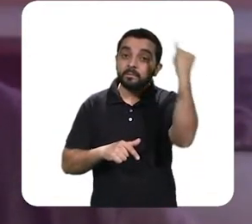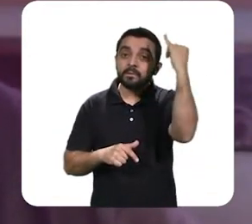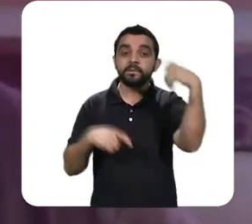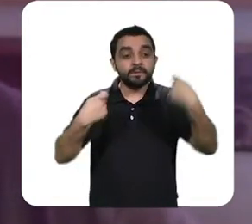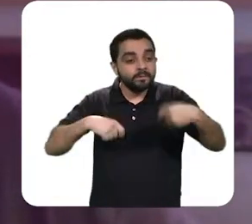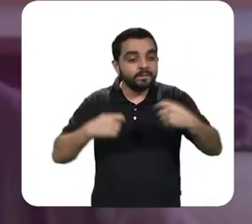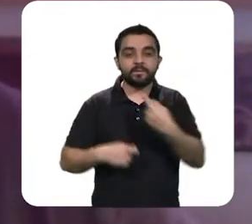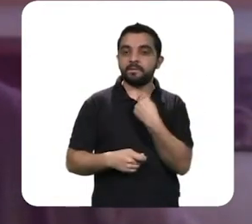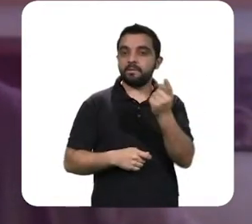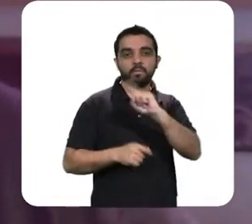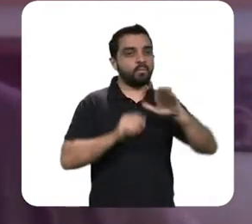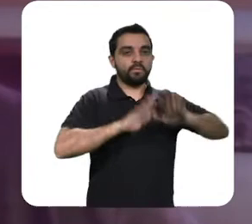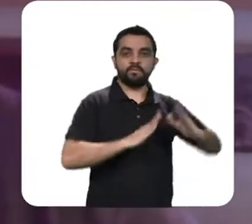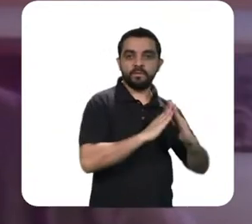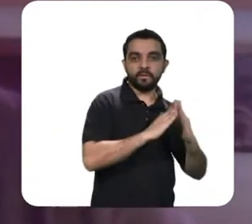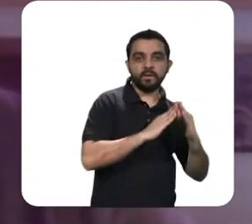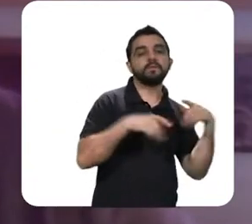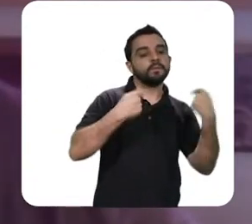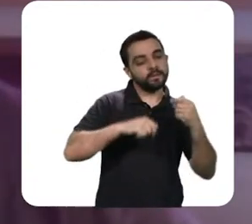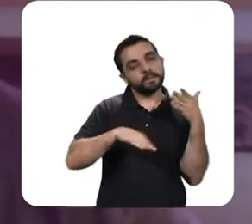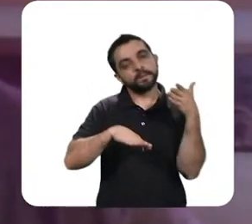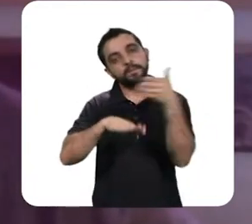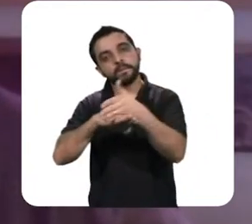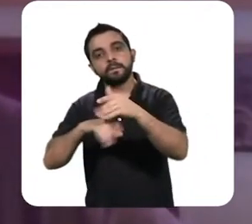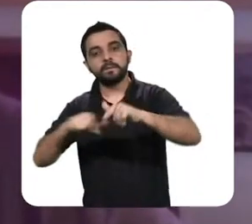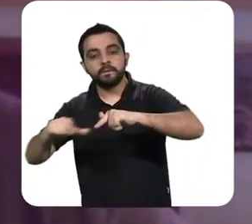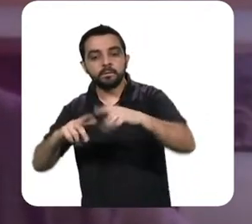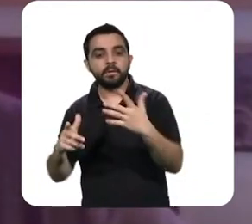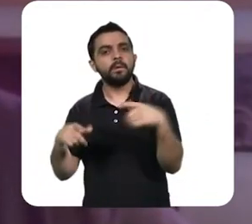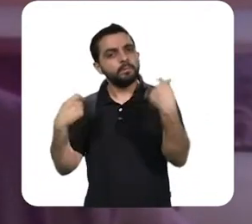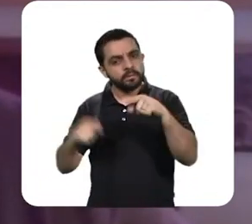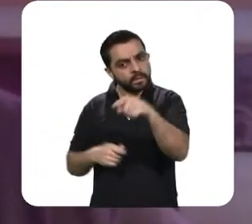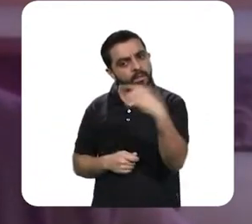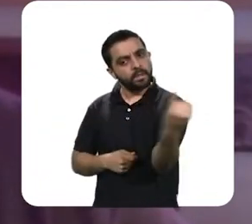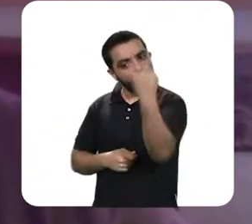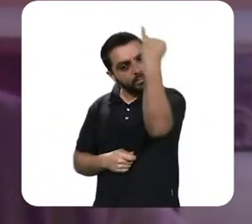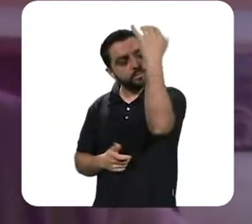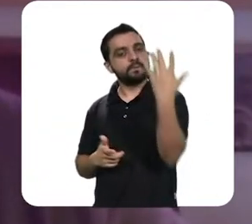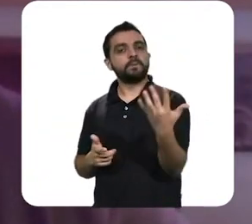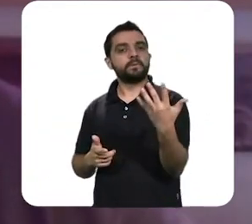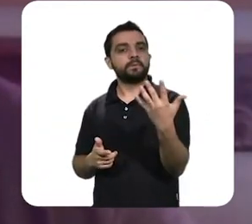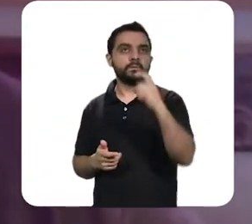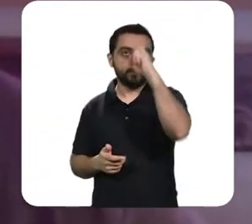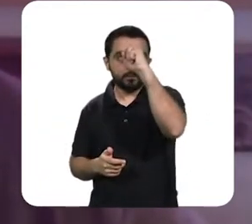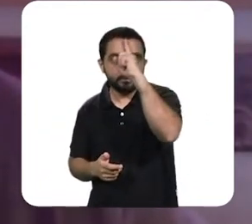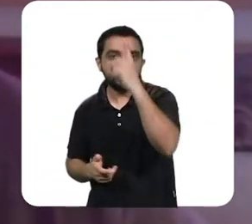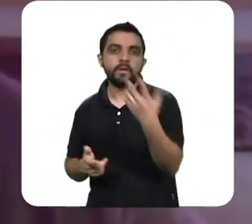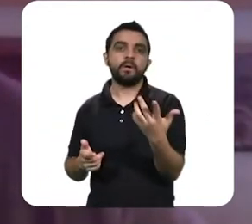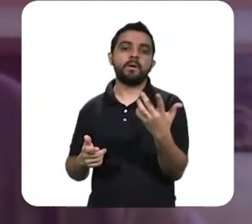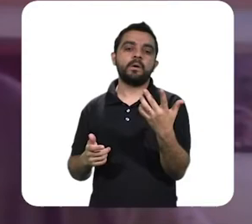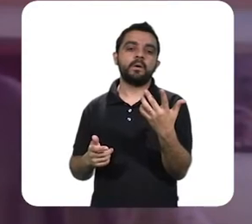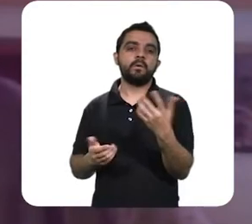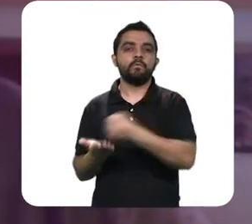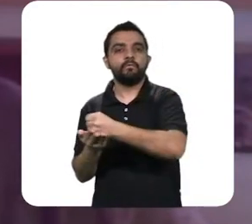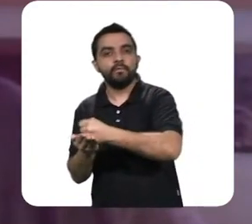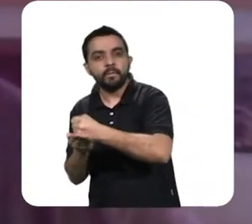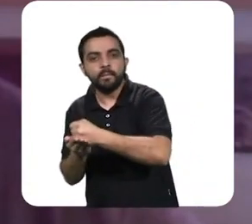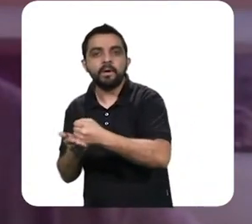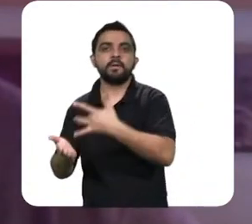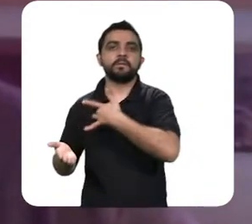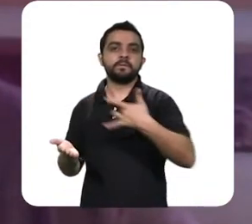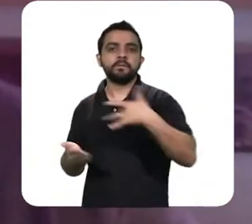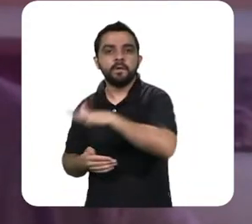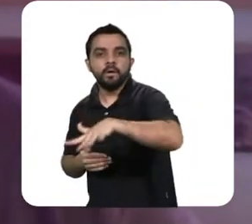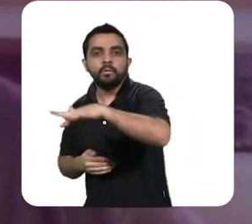tratar os trabalhadores essenciais como aquilo que eles de fato são eles são essenciais o pessoal de saúde o pessoal de